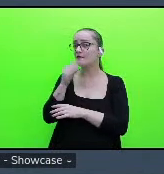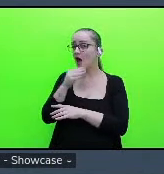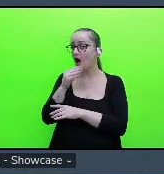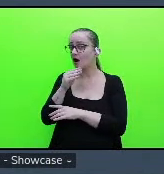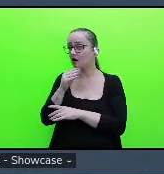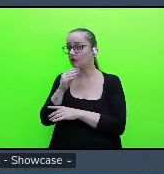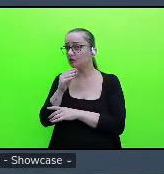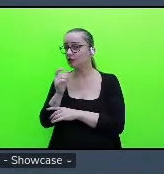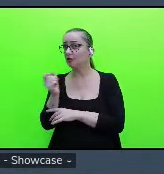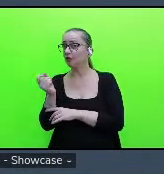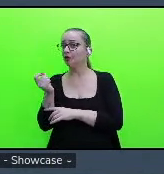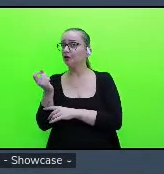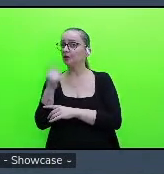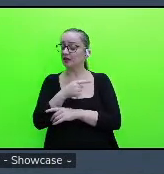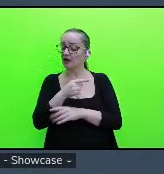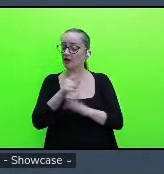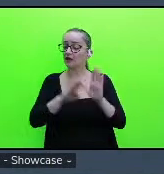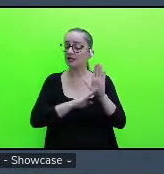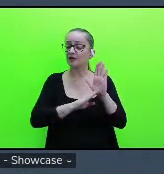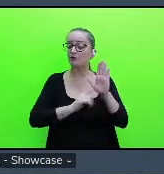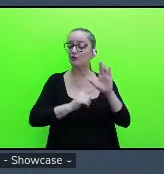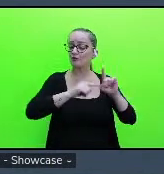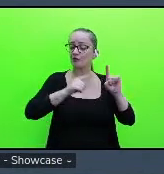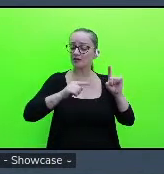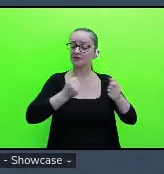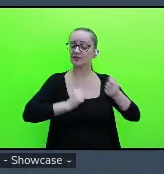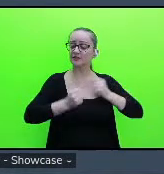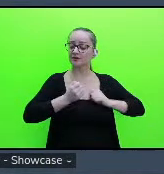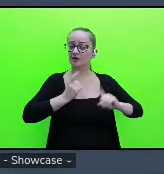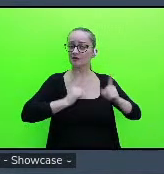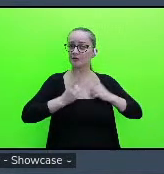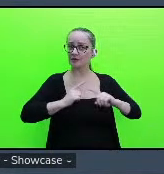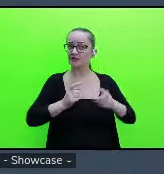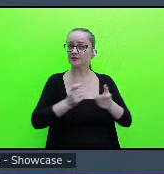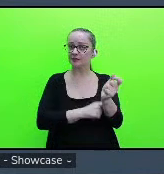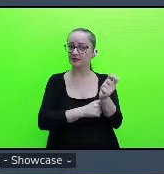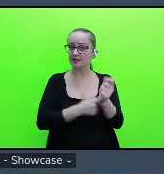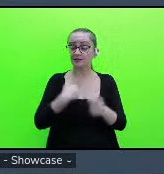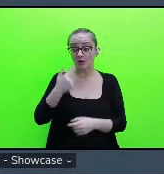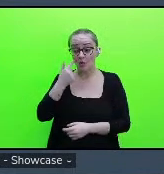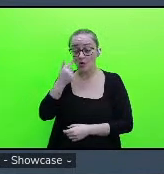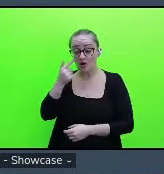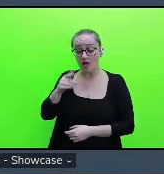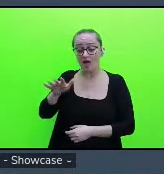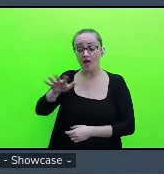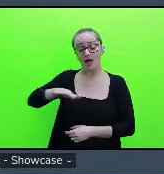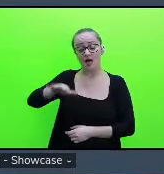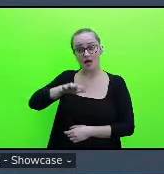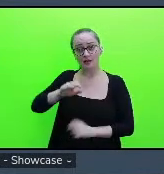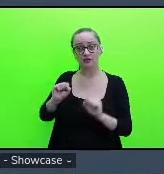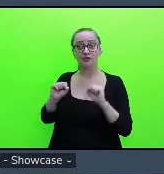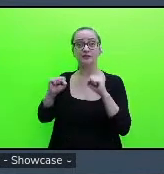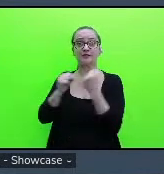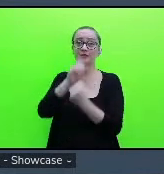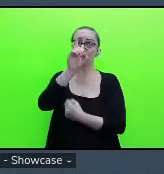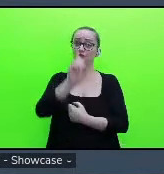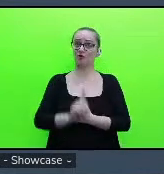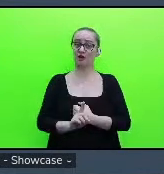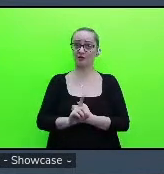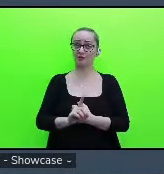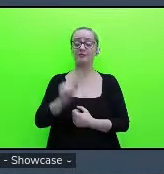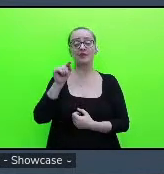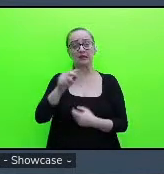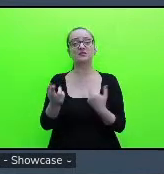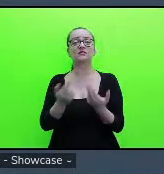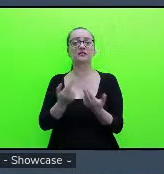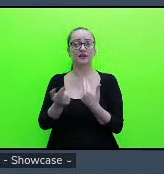índices de ansiedade depressão e estresse e quando a gente vai olhar o fator de defender direitos essa correlação